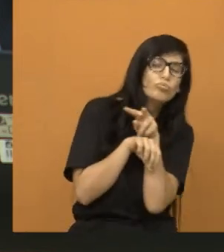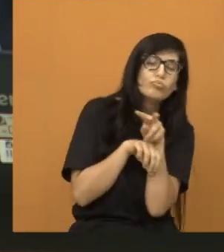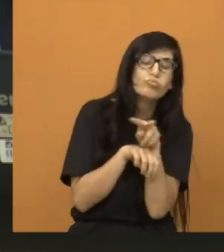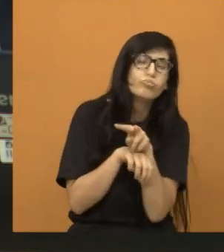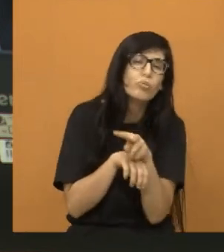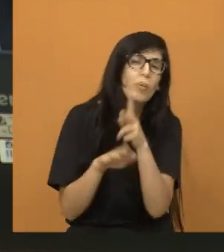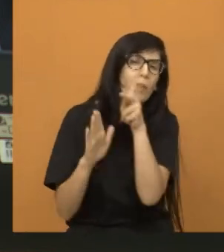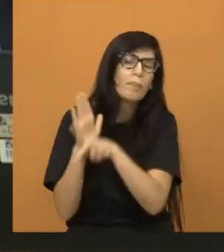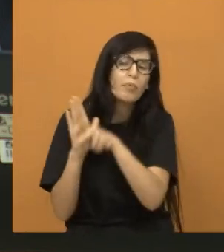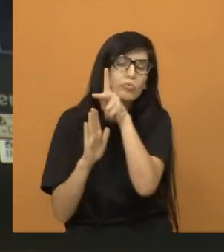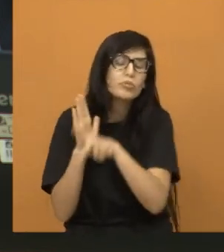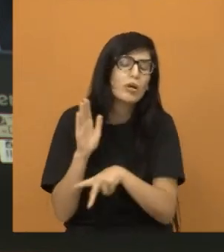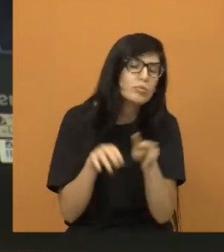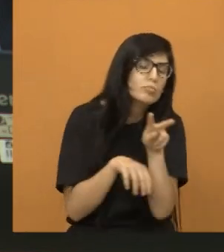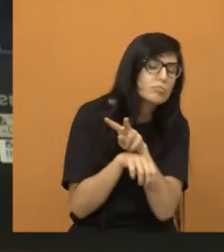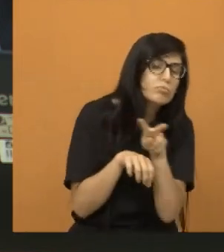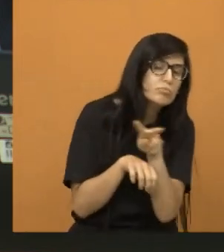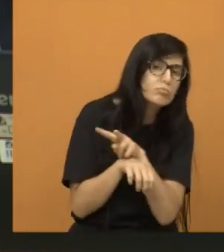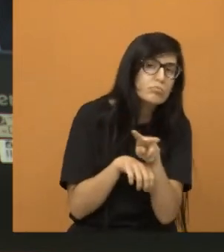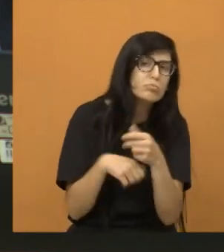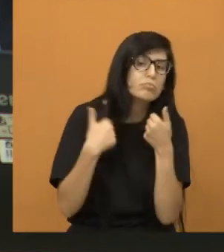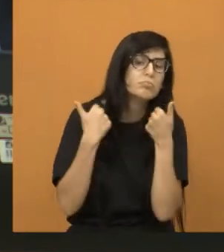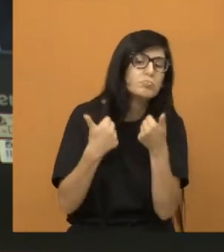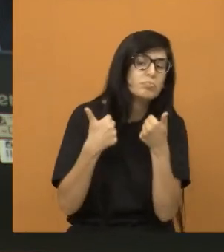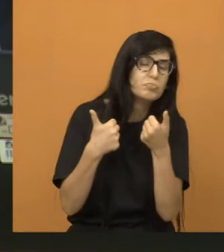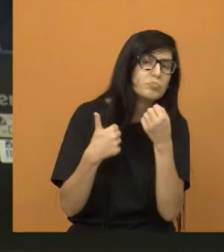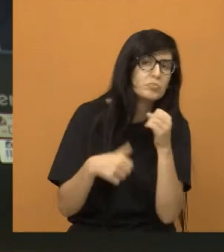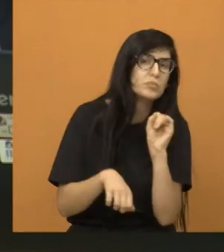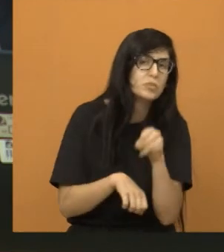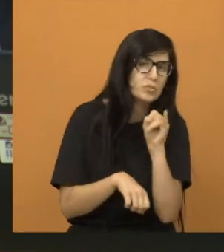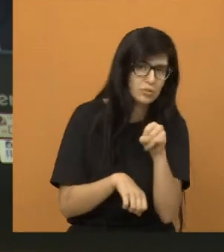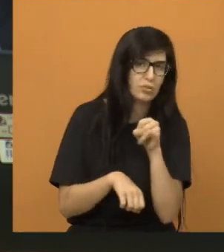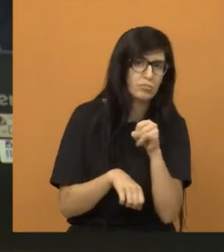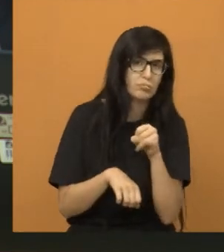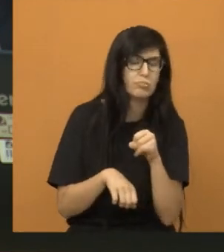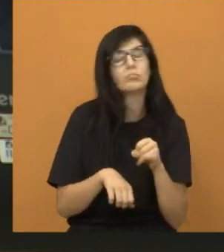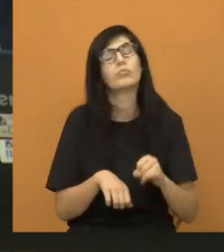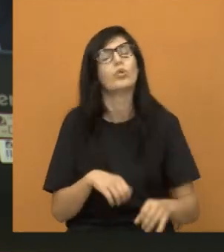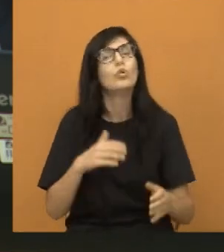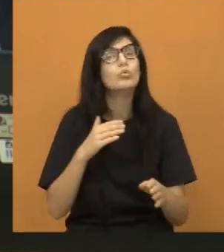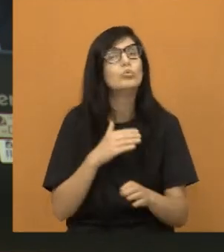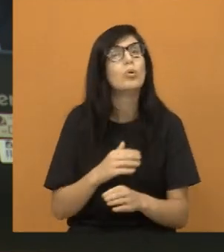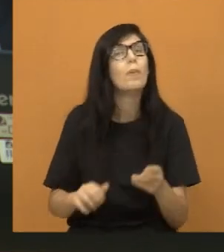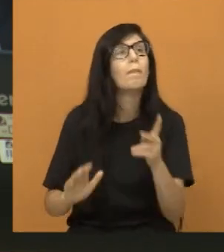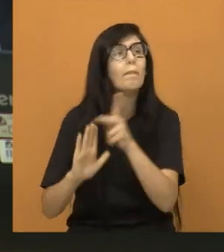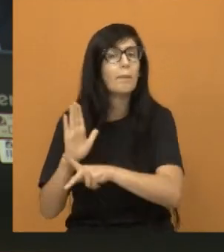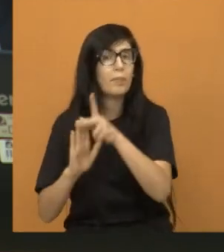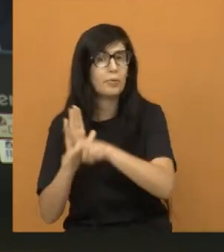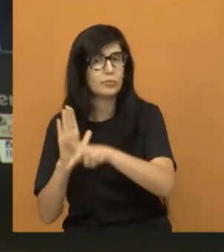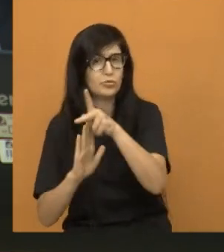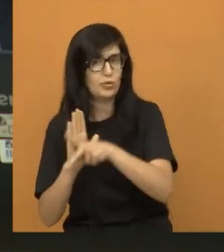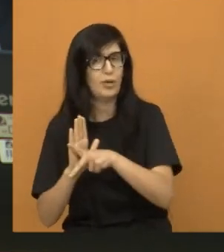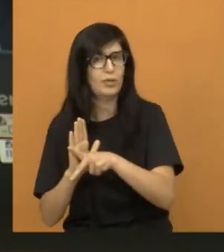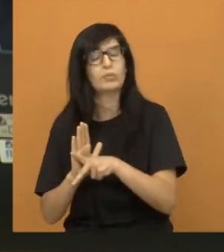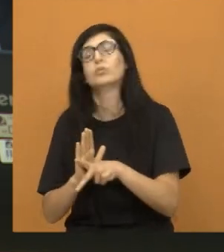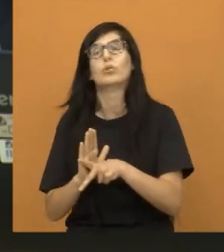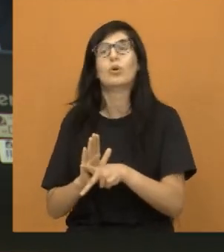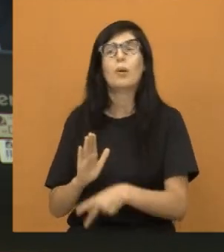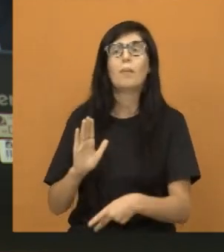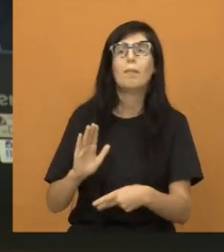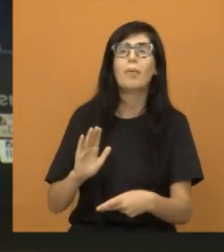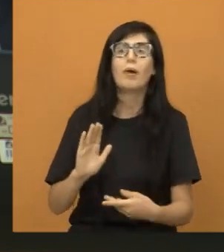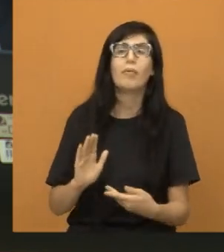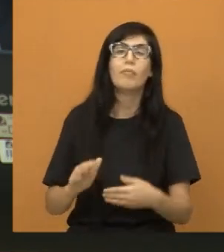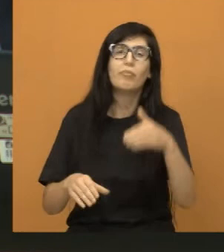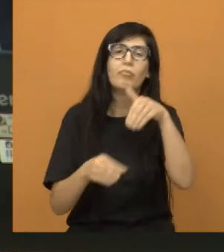desse projeto, fiscalizar. Então, da minha parte aqui, os projetos são pensados para votar, são lidos, que são debatidos.